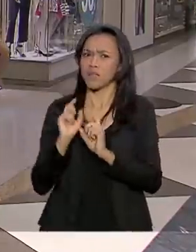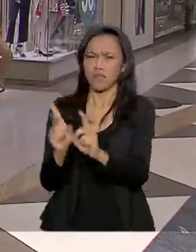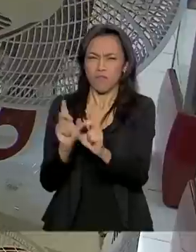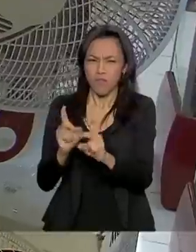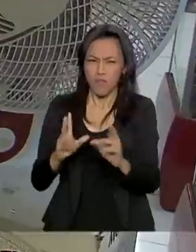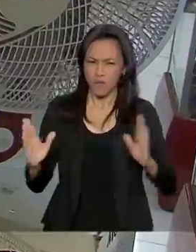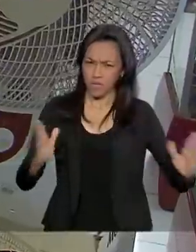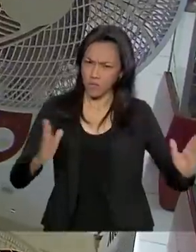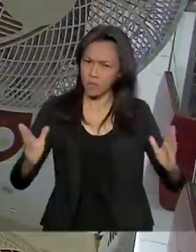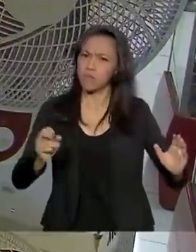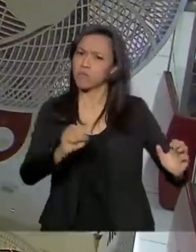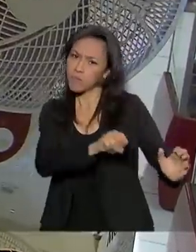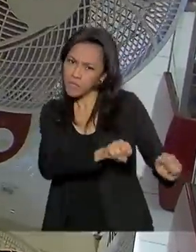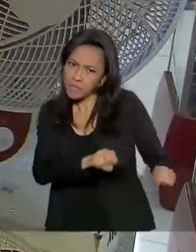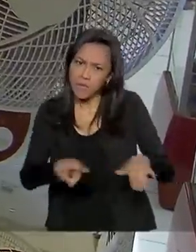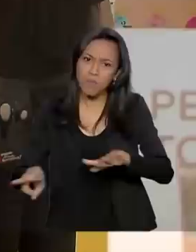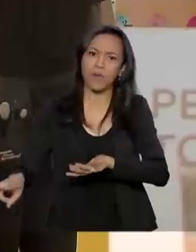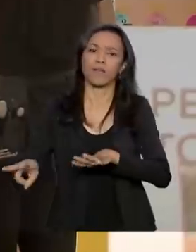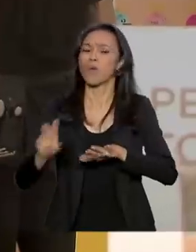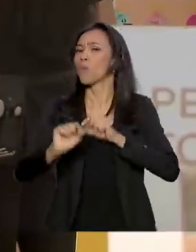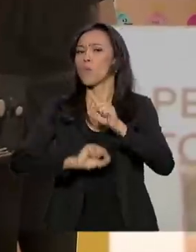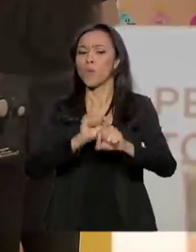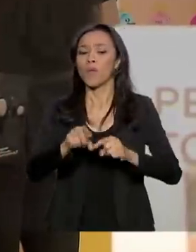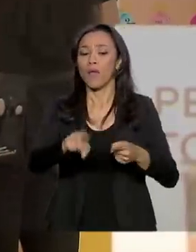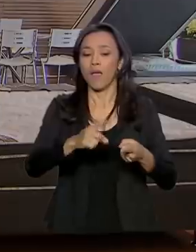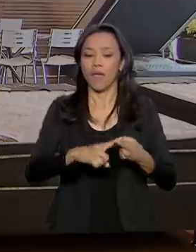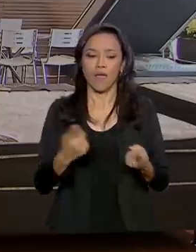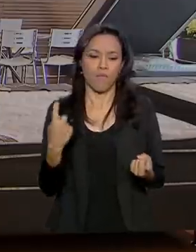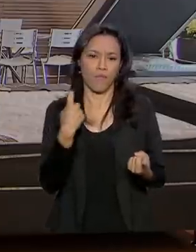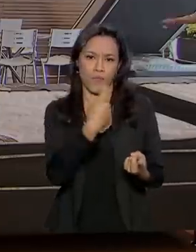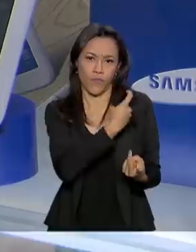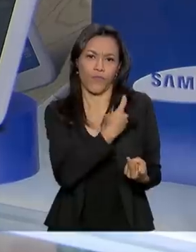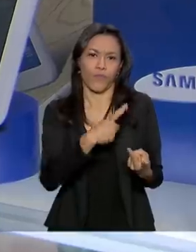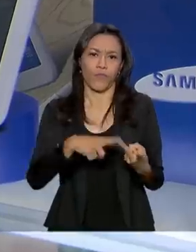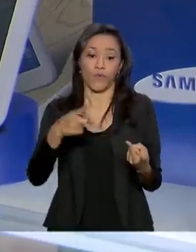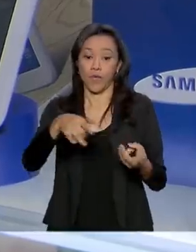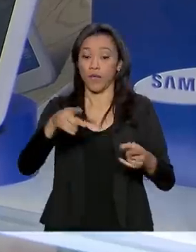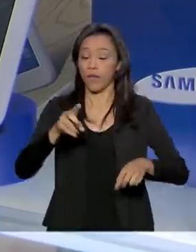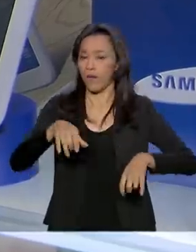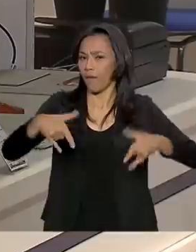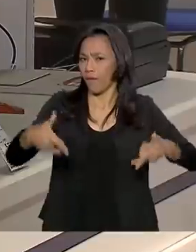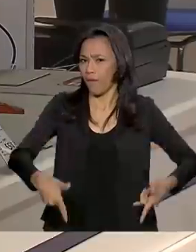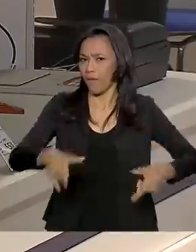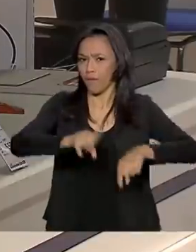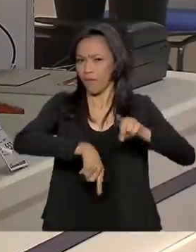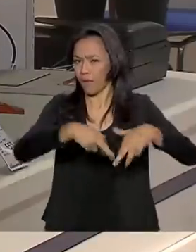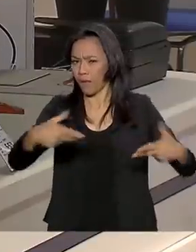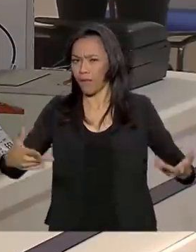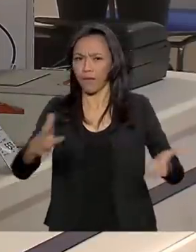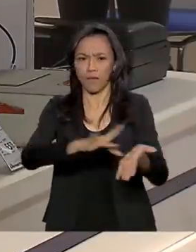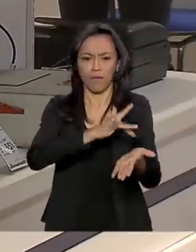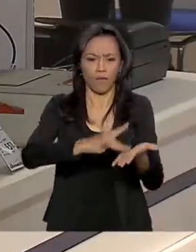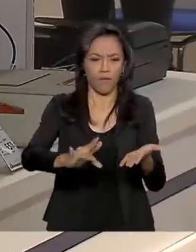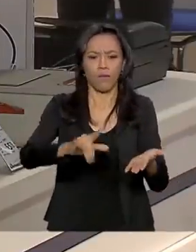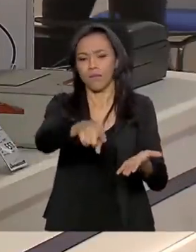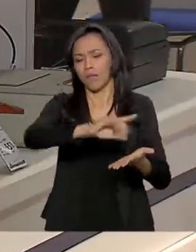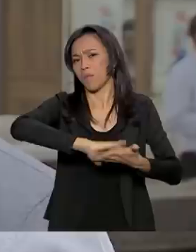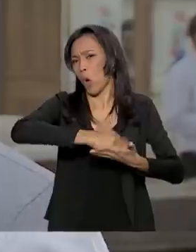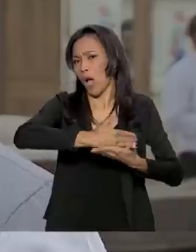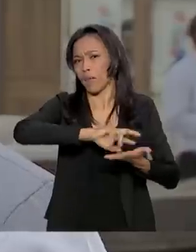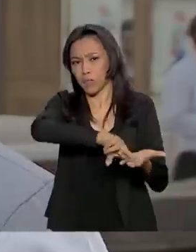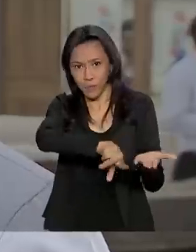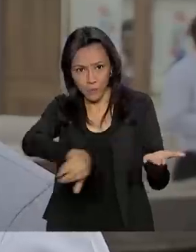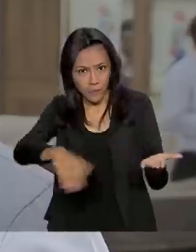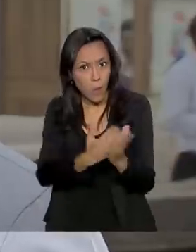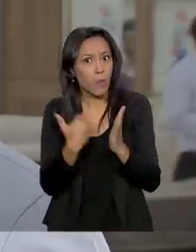durante a Semana e puxaram o crescimento das vendas foram os cosméticos imóveis e eletroportáteis, com mais de 12,5%.